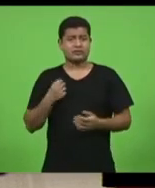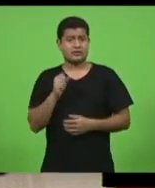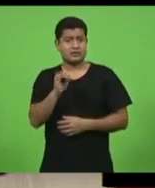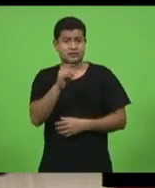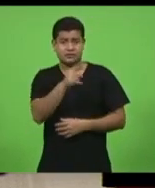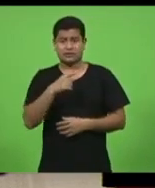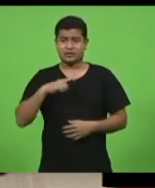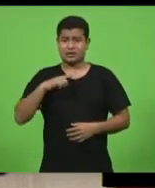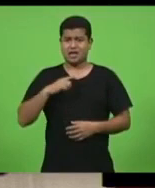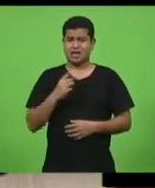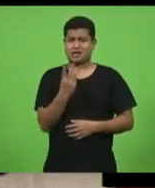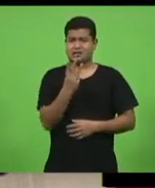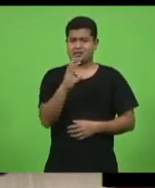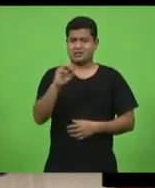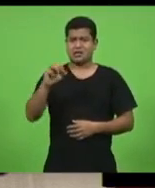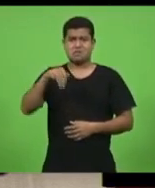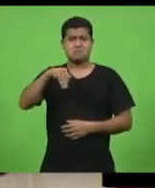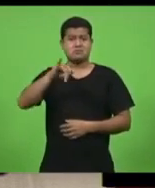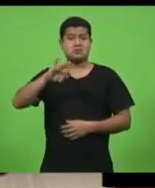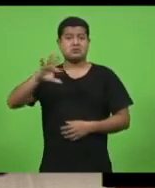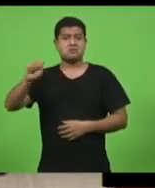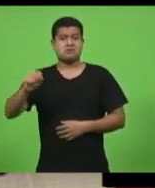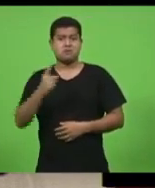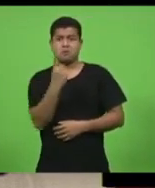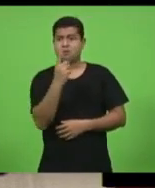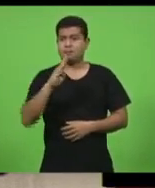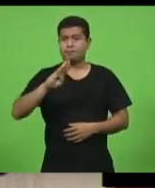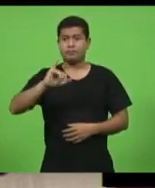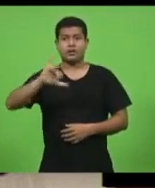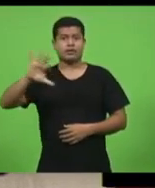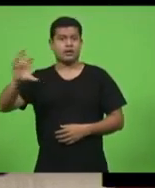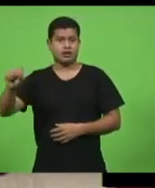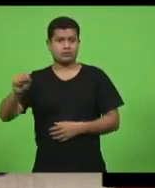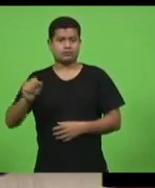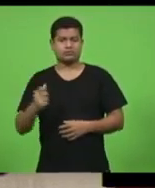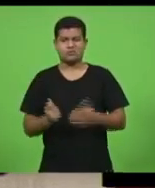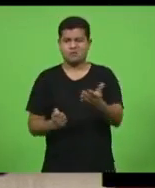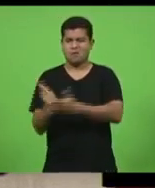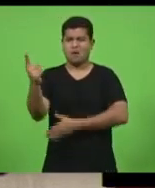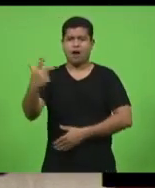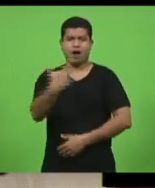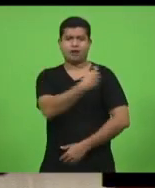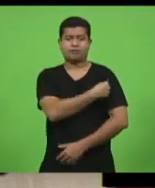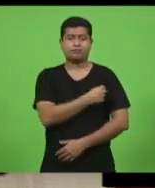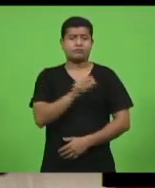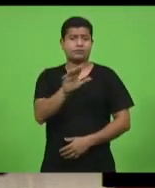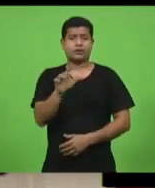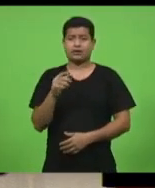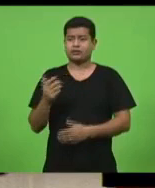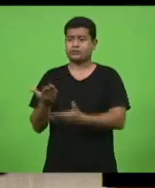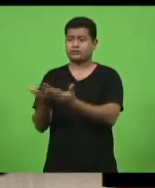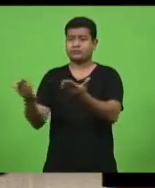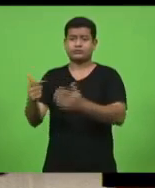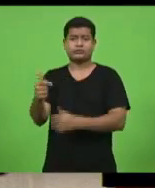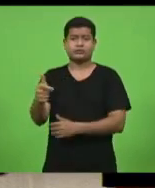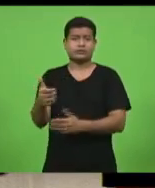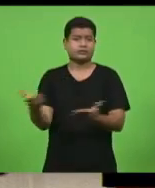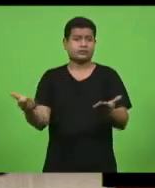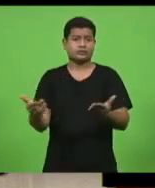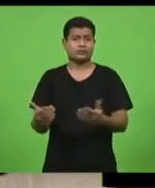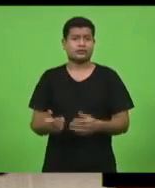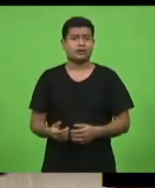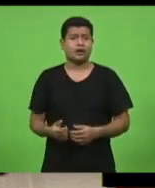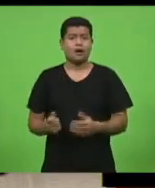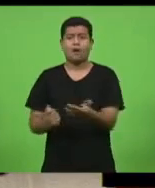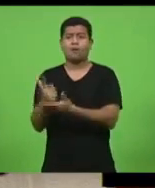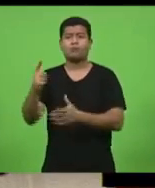300 milhões, um bilhão, para comprar vacina e você não consegue comprar. Não adianta nós termos um